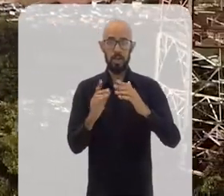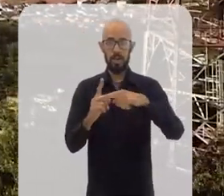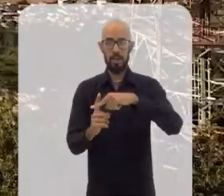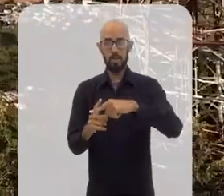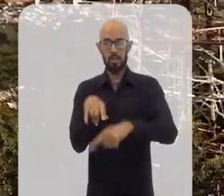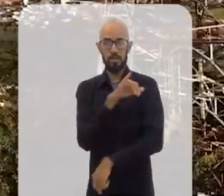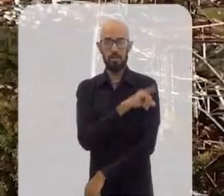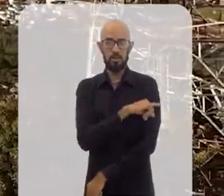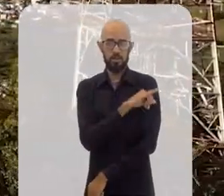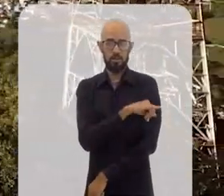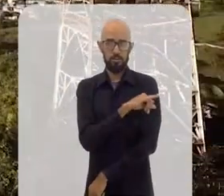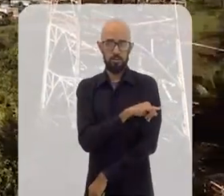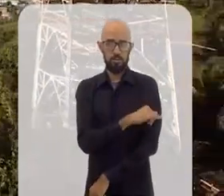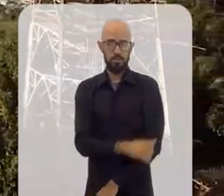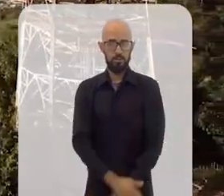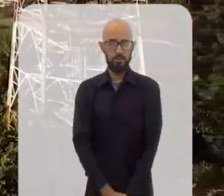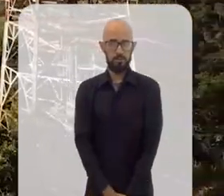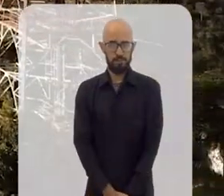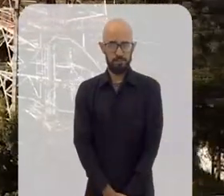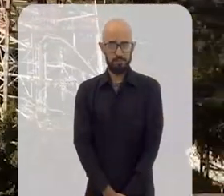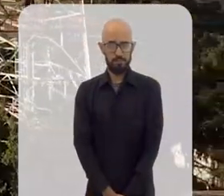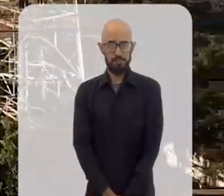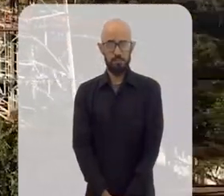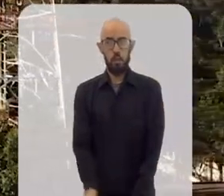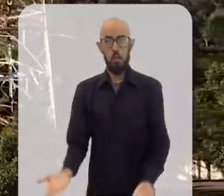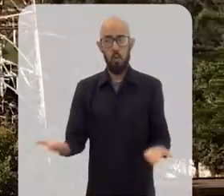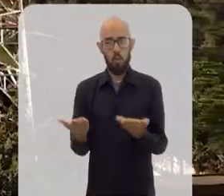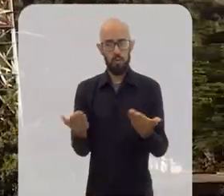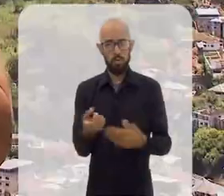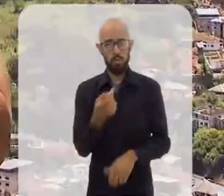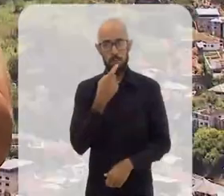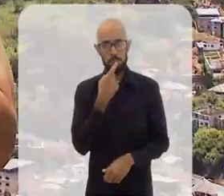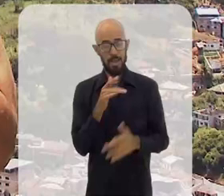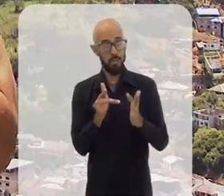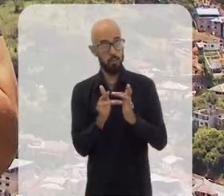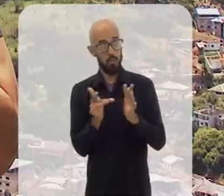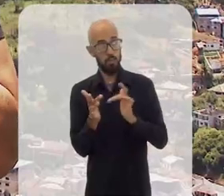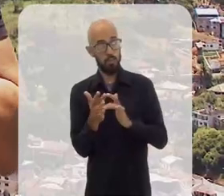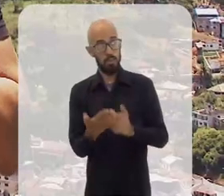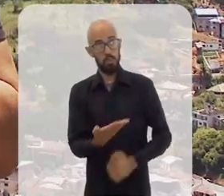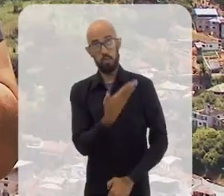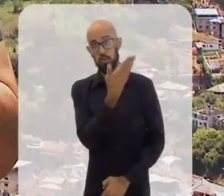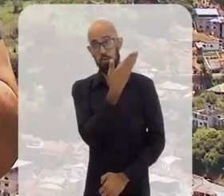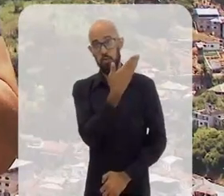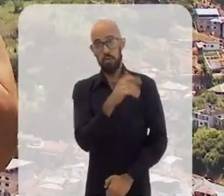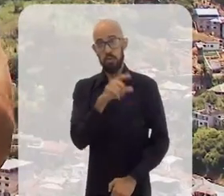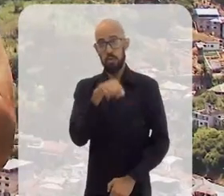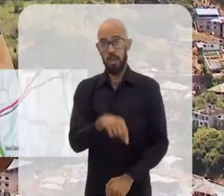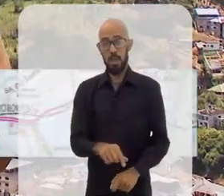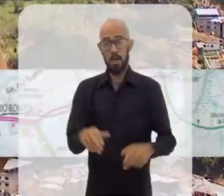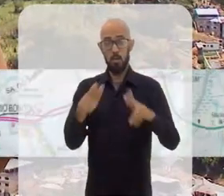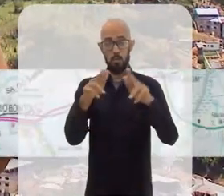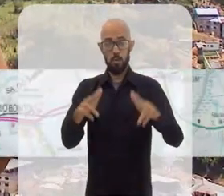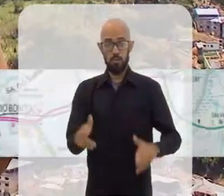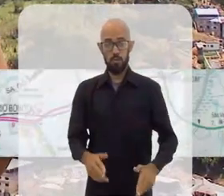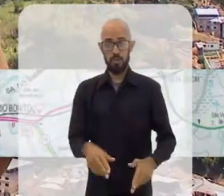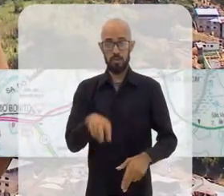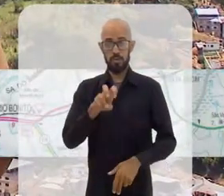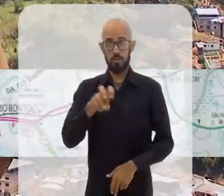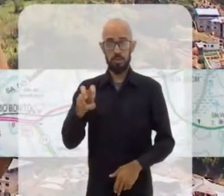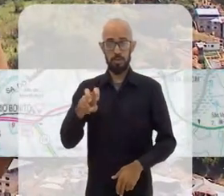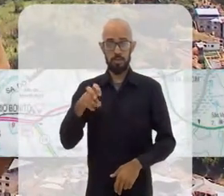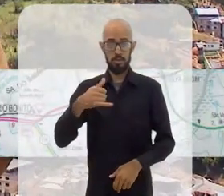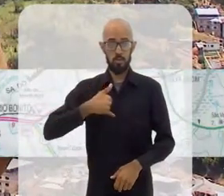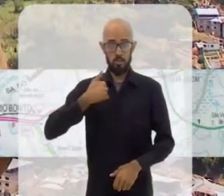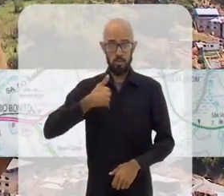foi assinada pela Arquidiocese do Rio de Janeiro. Nós hoje estamos aqui aos pés do Cristo Redentor, que é um